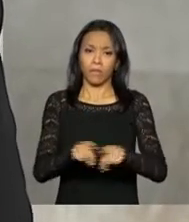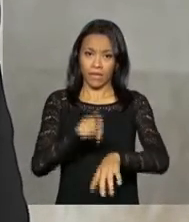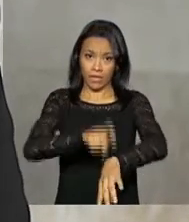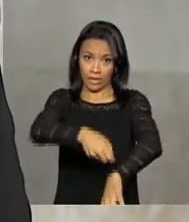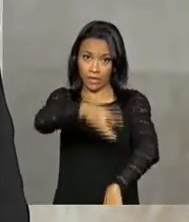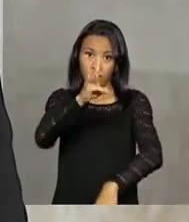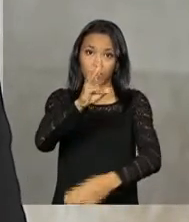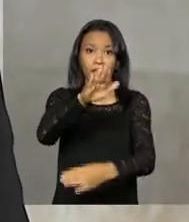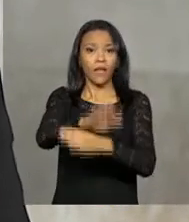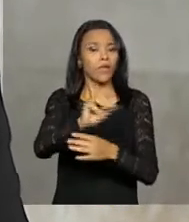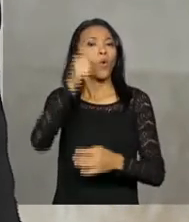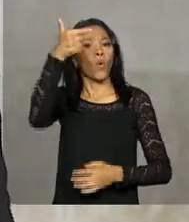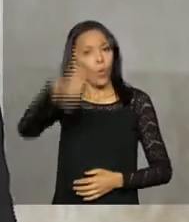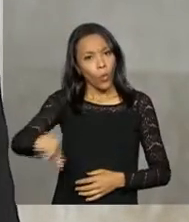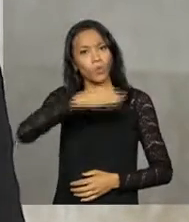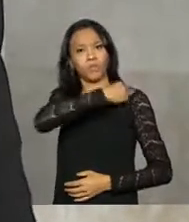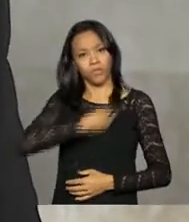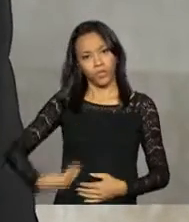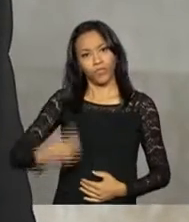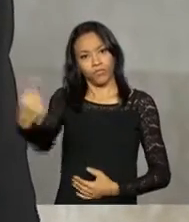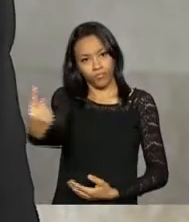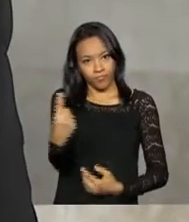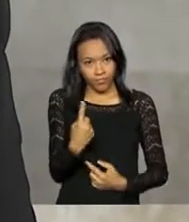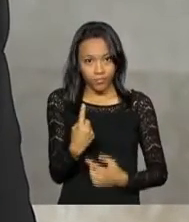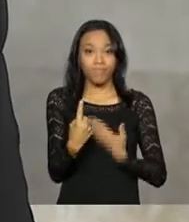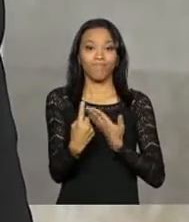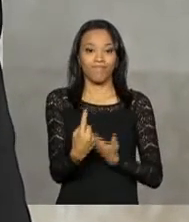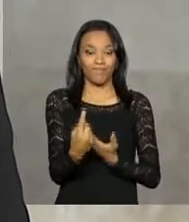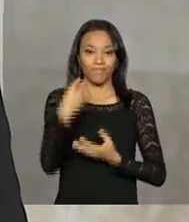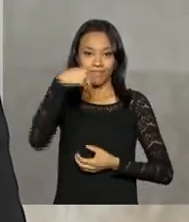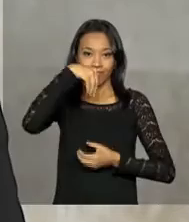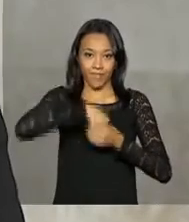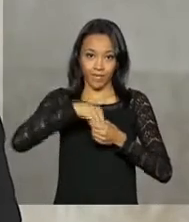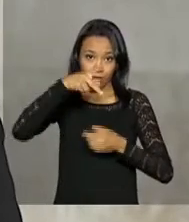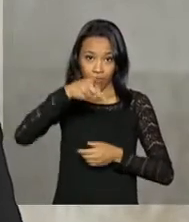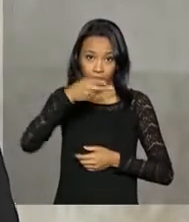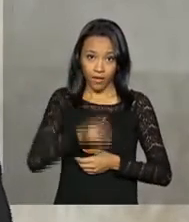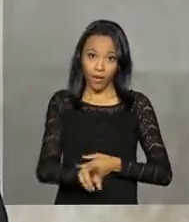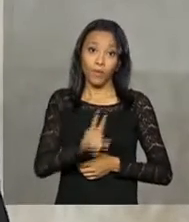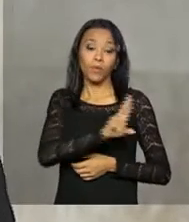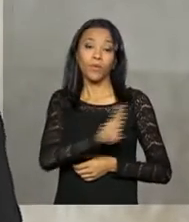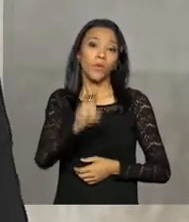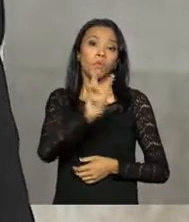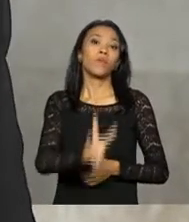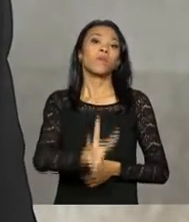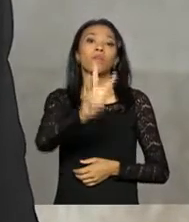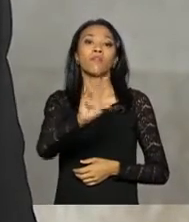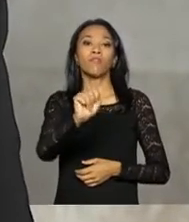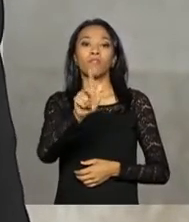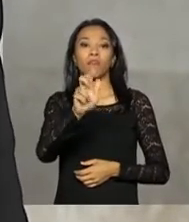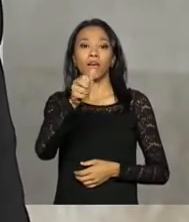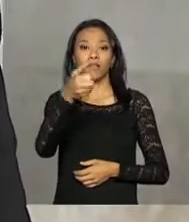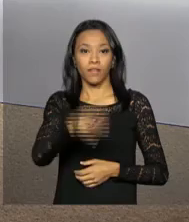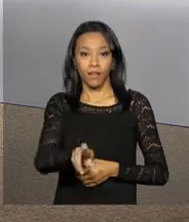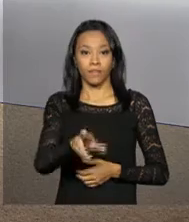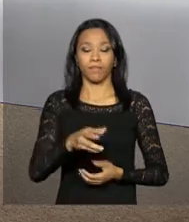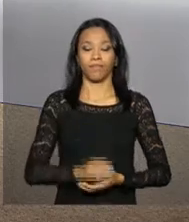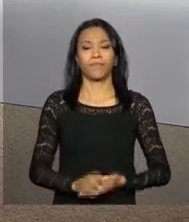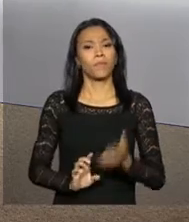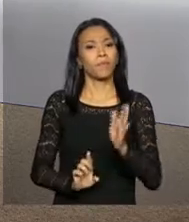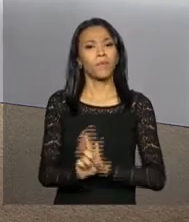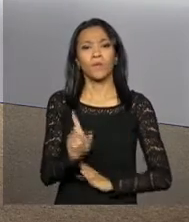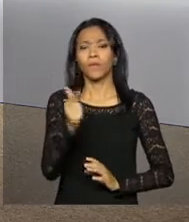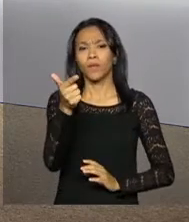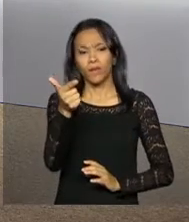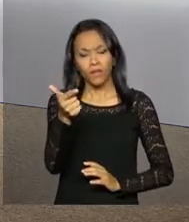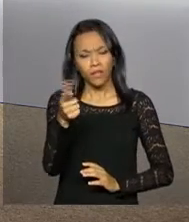presidenta recebe o ministro-chefe do gabinete pessoal da Presidência da República, Jax Wagner. Roberto. E, Paola,